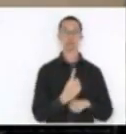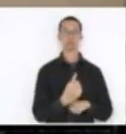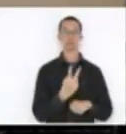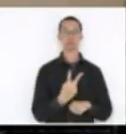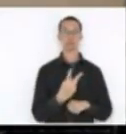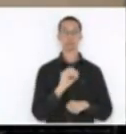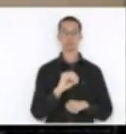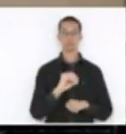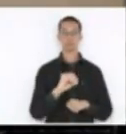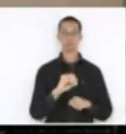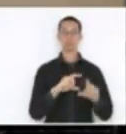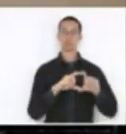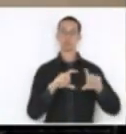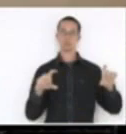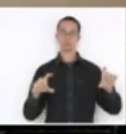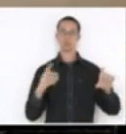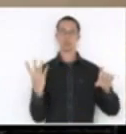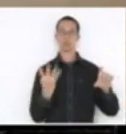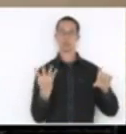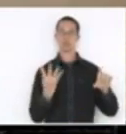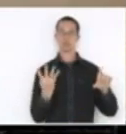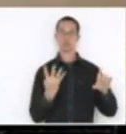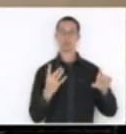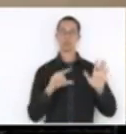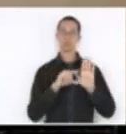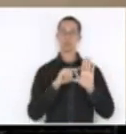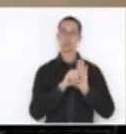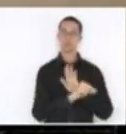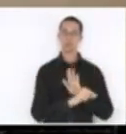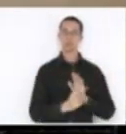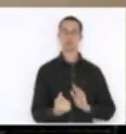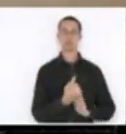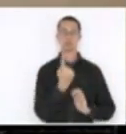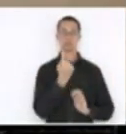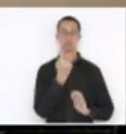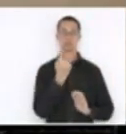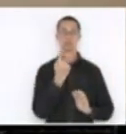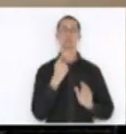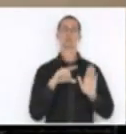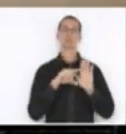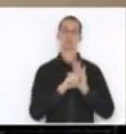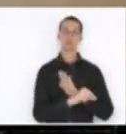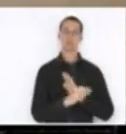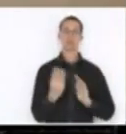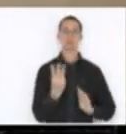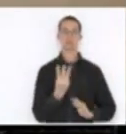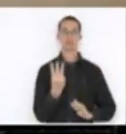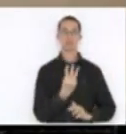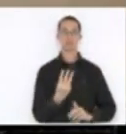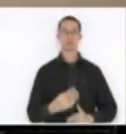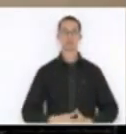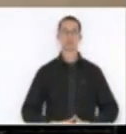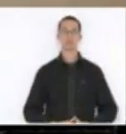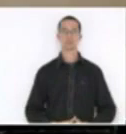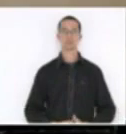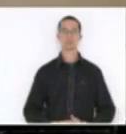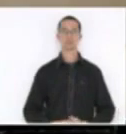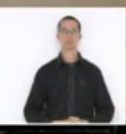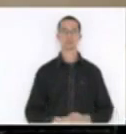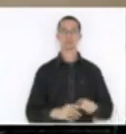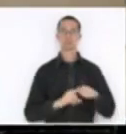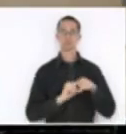parágrafos 4º, incisos 1º e 3º, 121